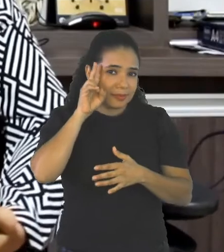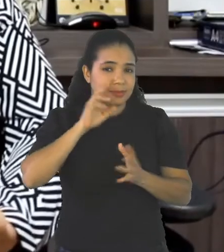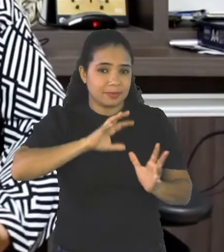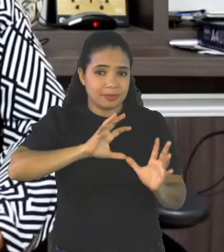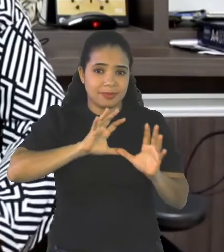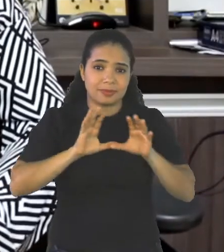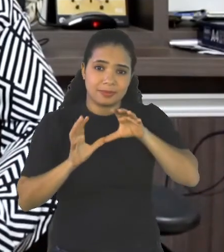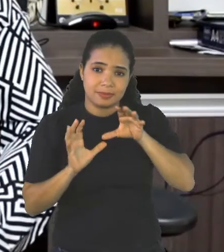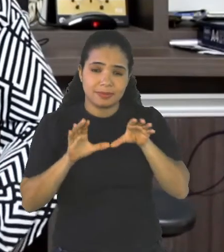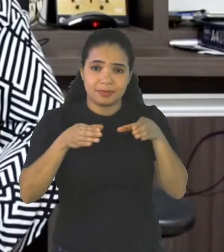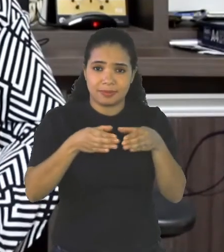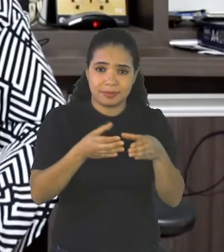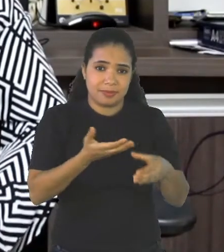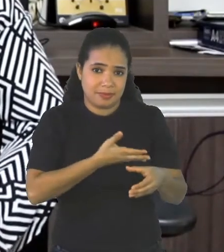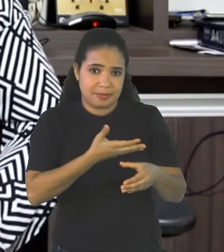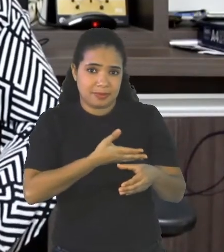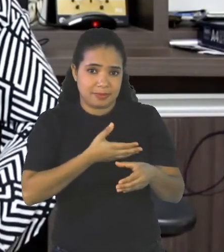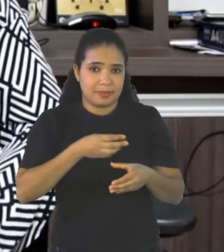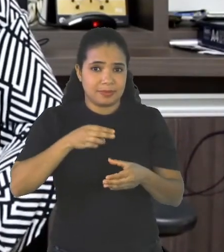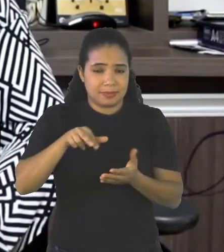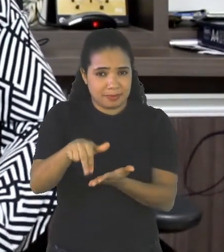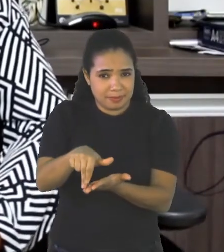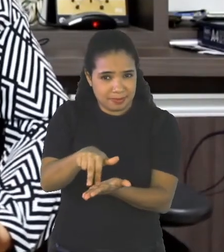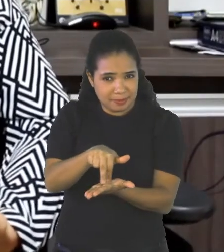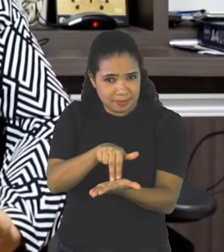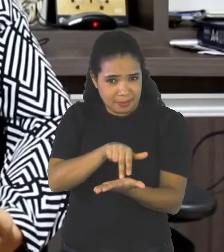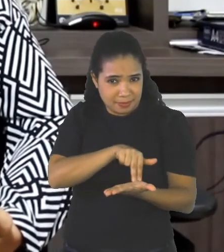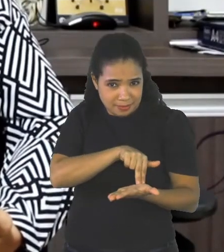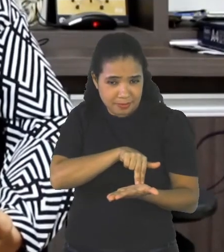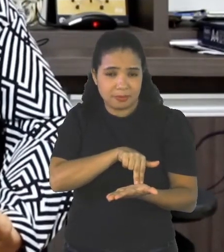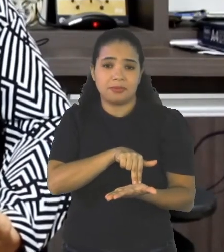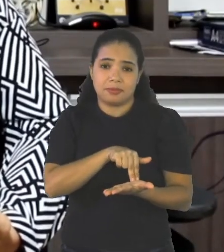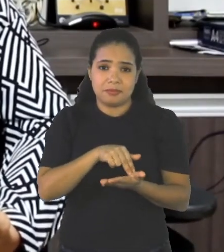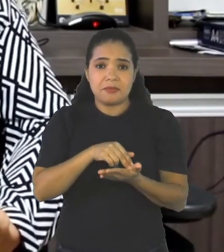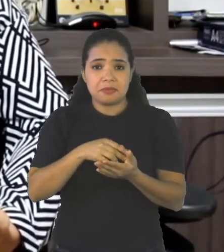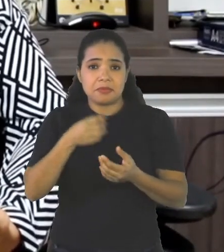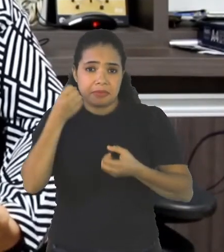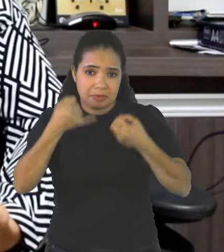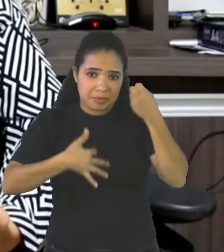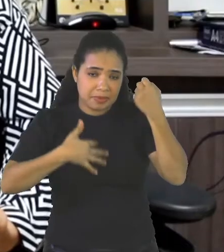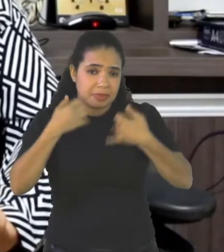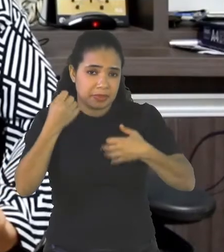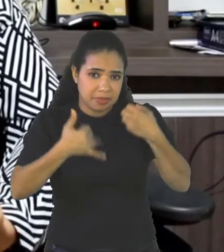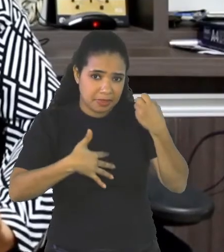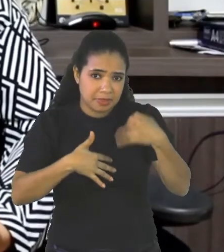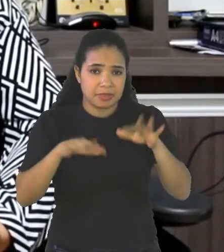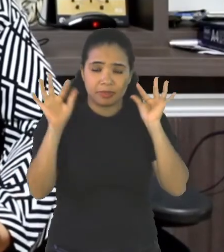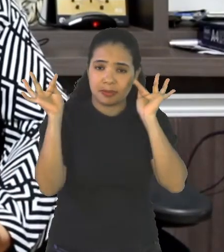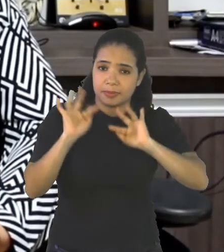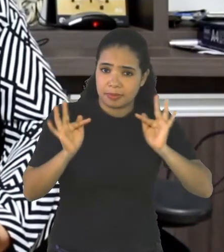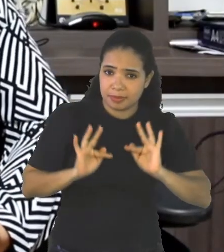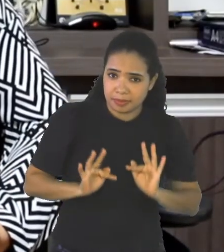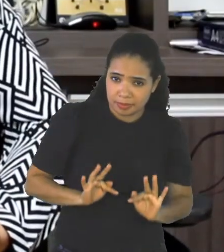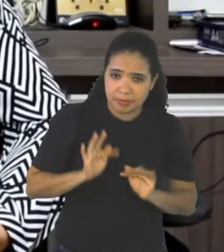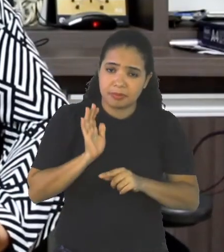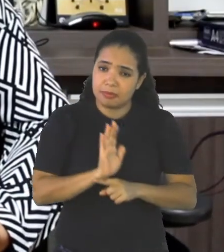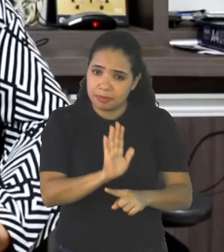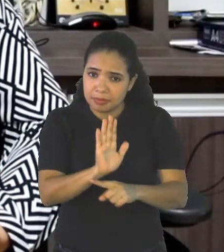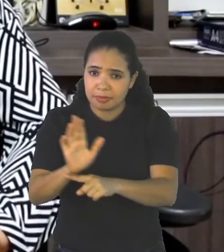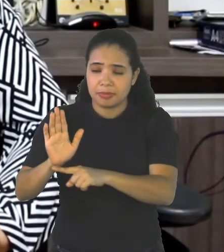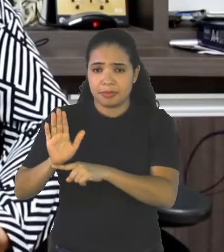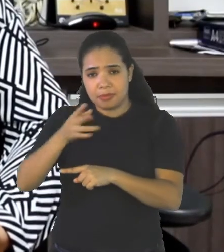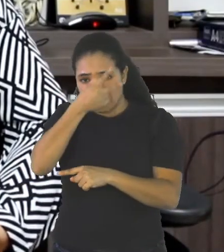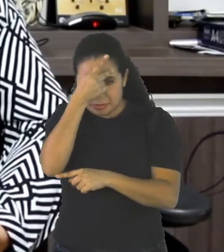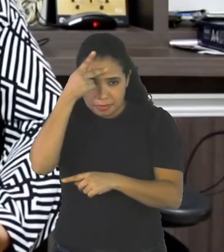People And Make People Happier And Especially Children And Then This Is Another